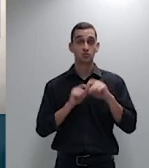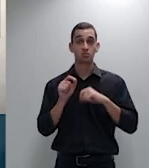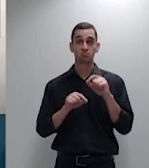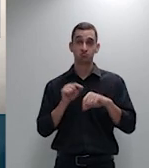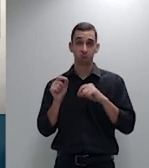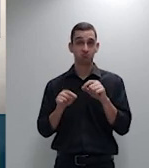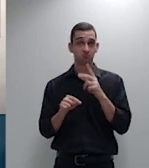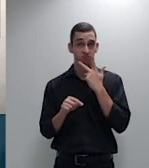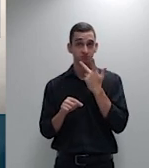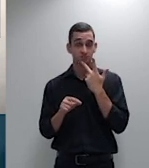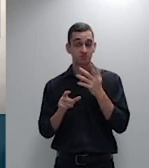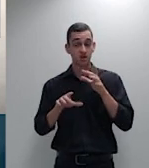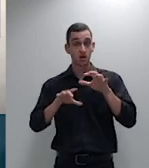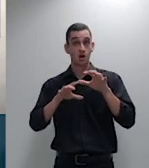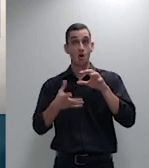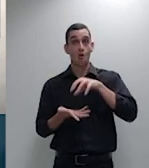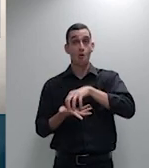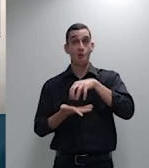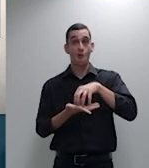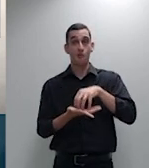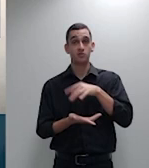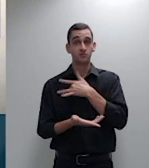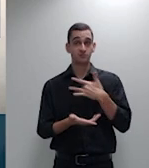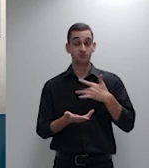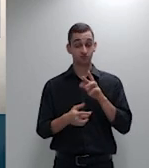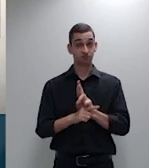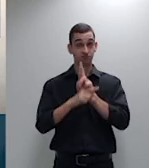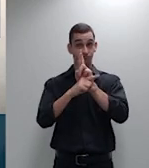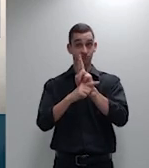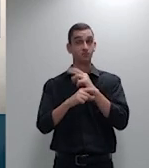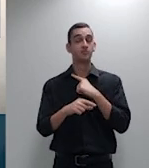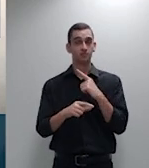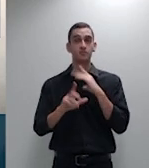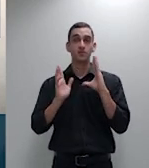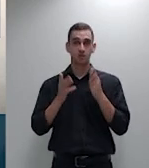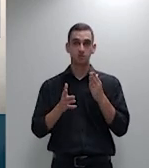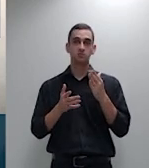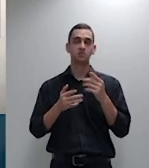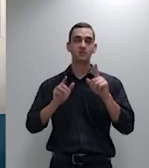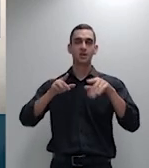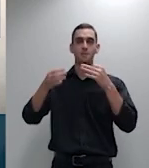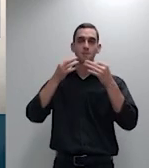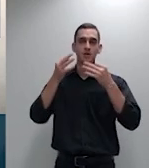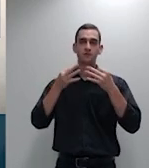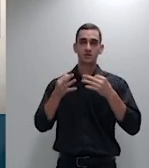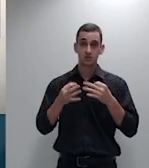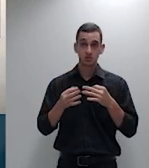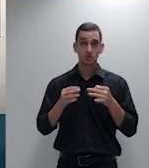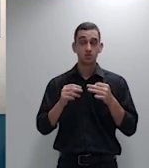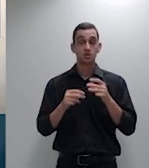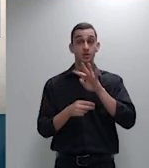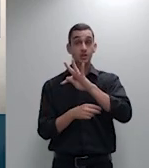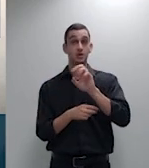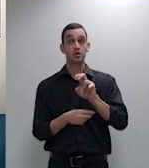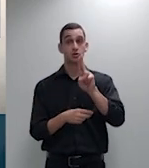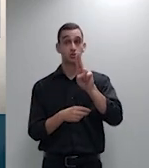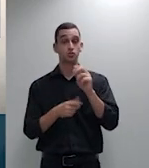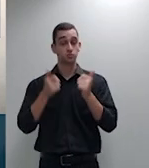que não teve a competência técnica leio eu na manifestação do que disse o Tribunal de Contas sobre